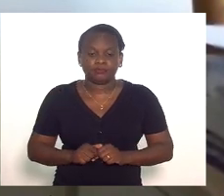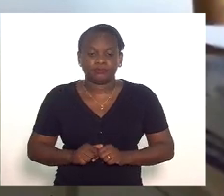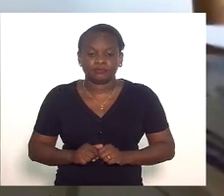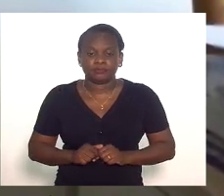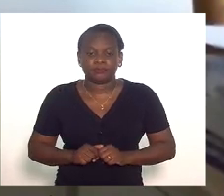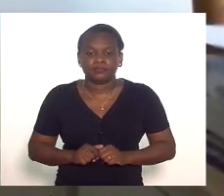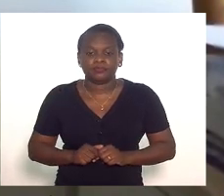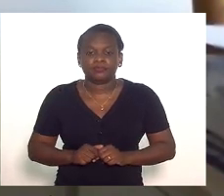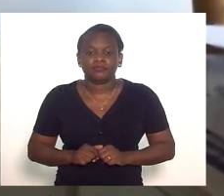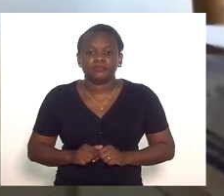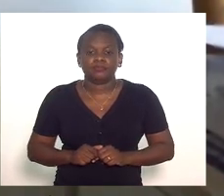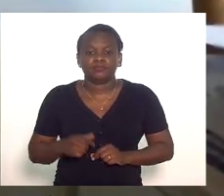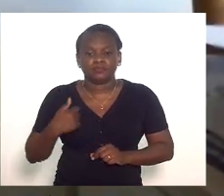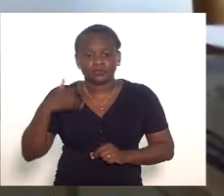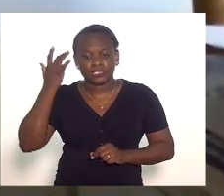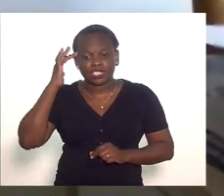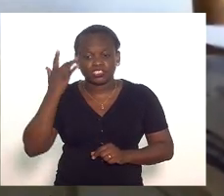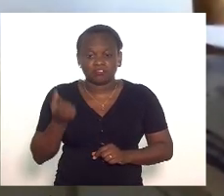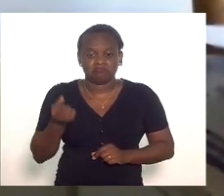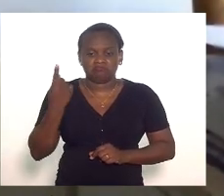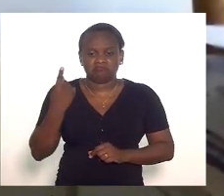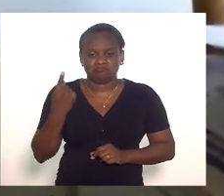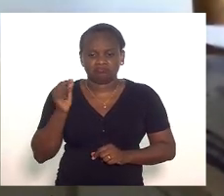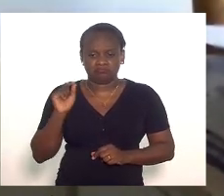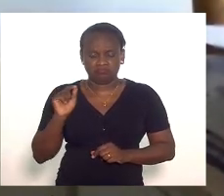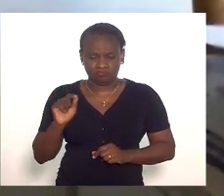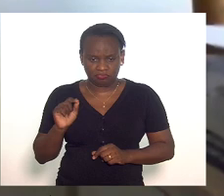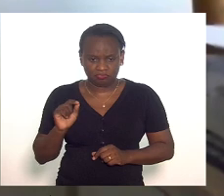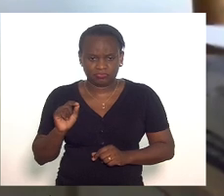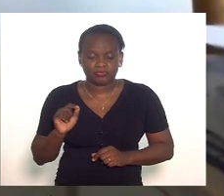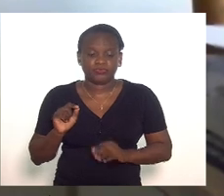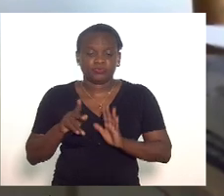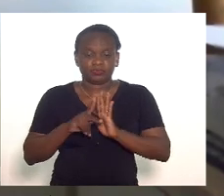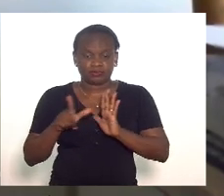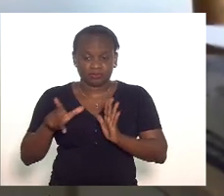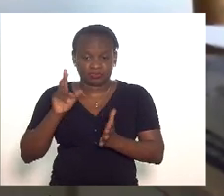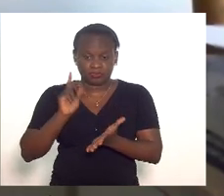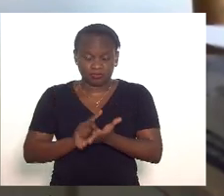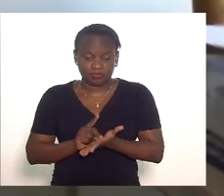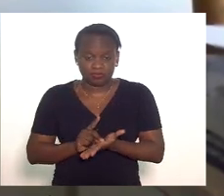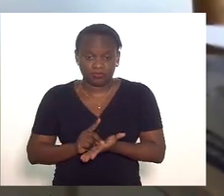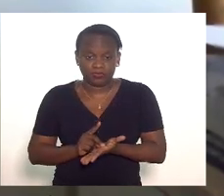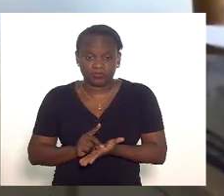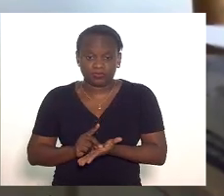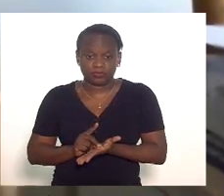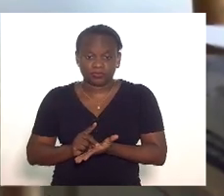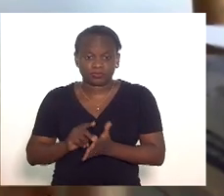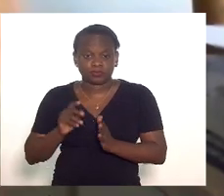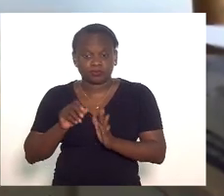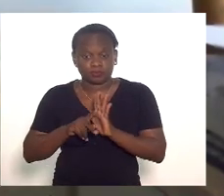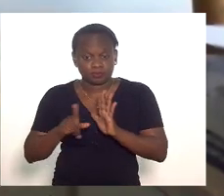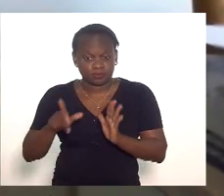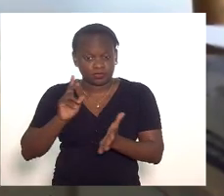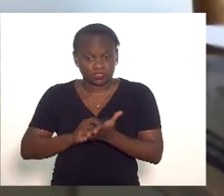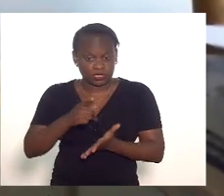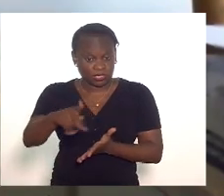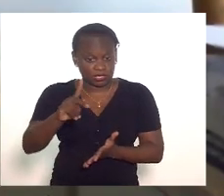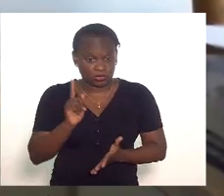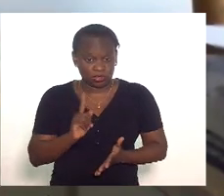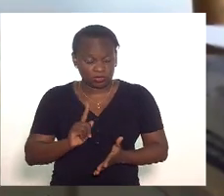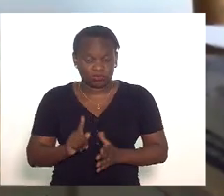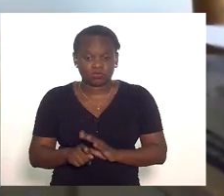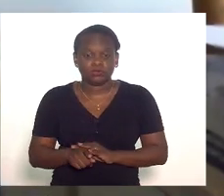eu achei estranho que o projeto original projeto original não o seu